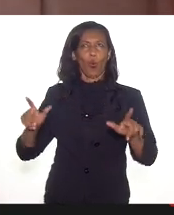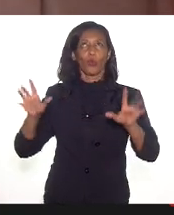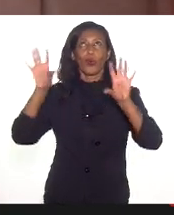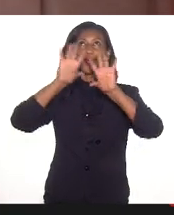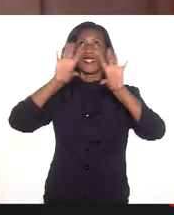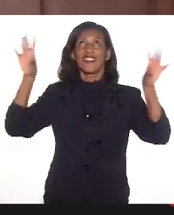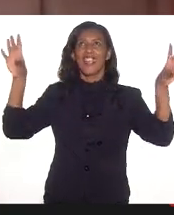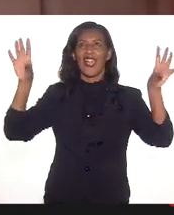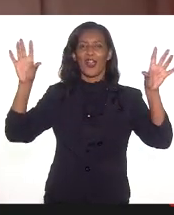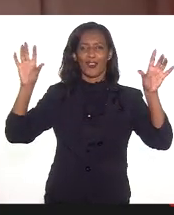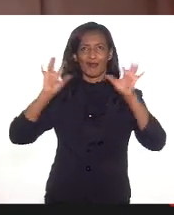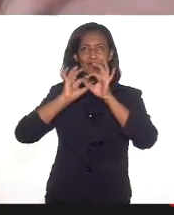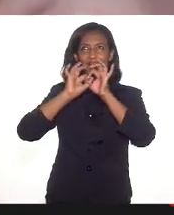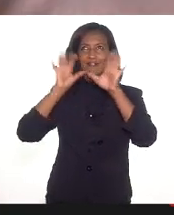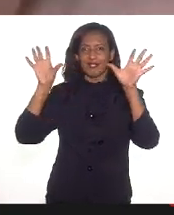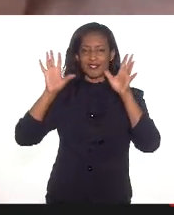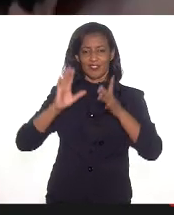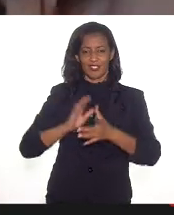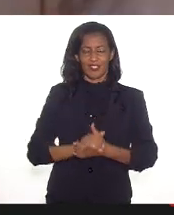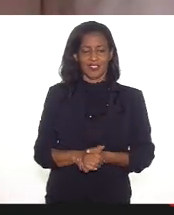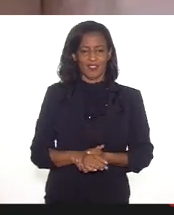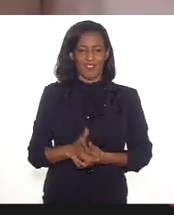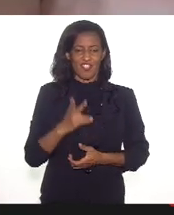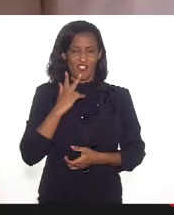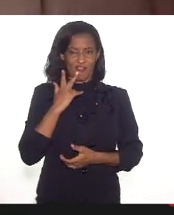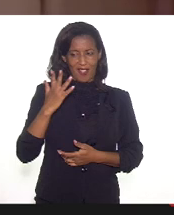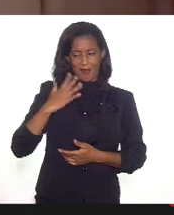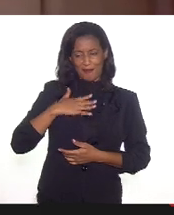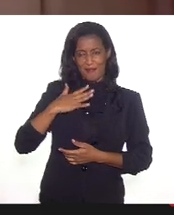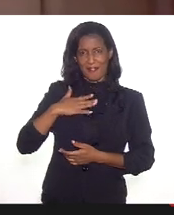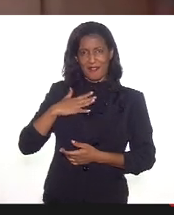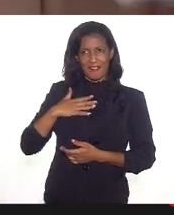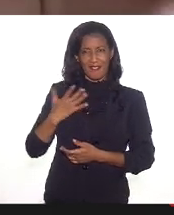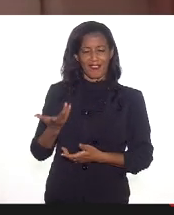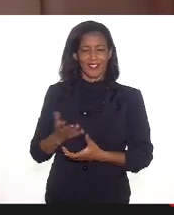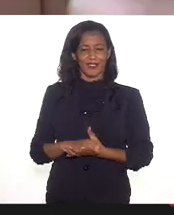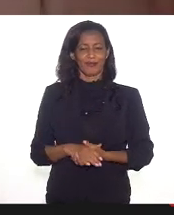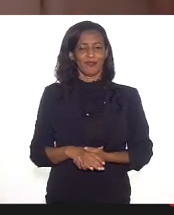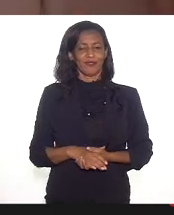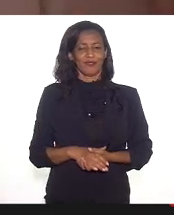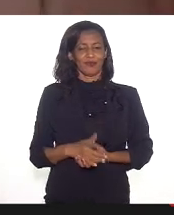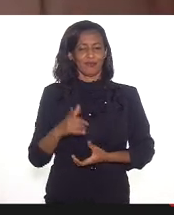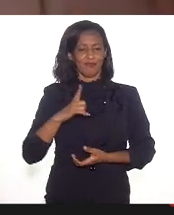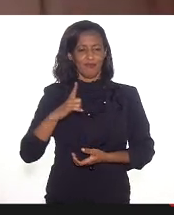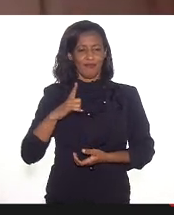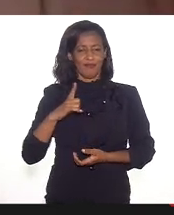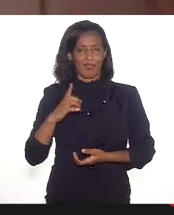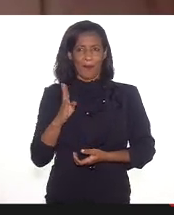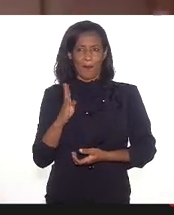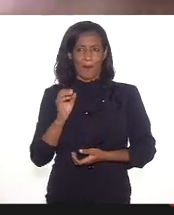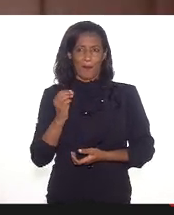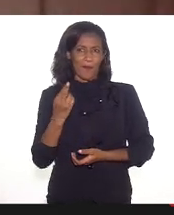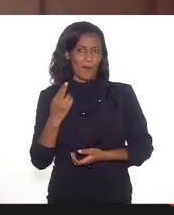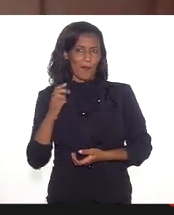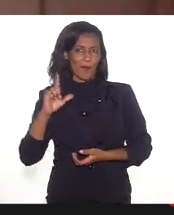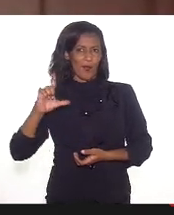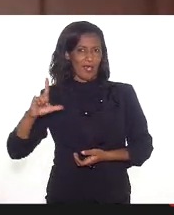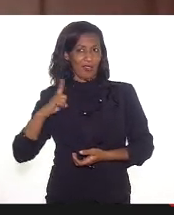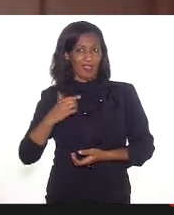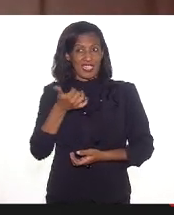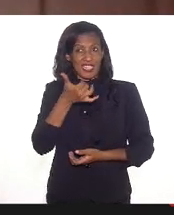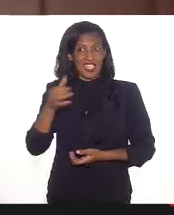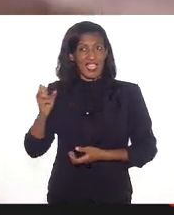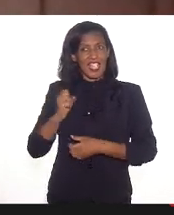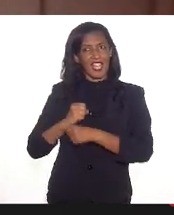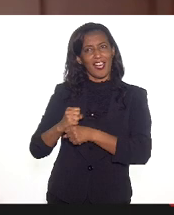aberto. A gente tem, por exemplo, vou puxar a sardinha para a minha brasa, óbvio, a gente tem ali o Borel esse ano completando 100